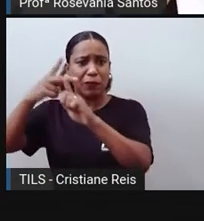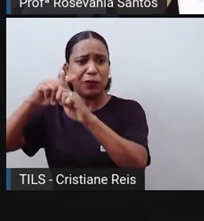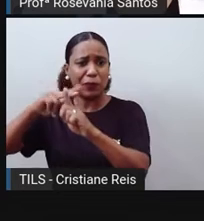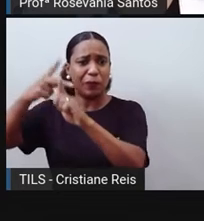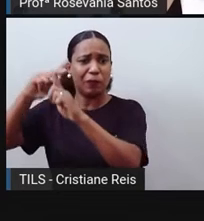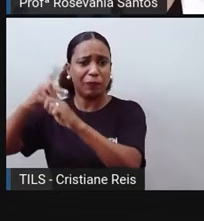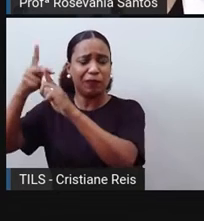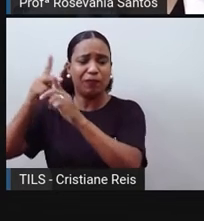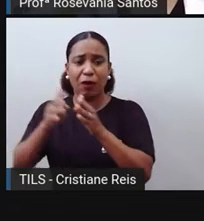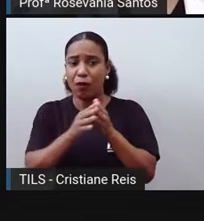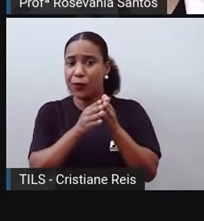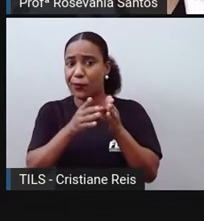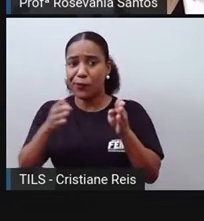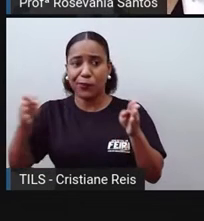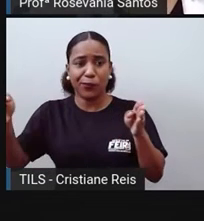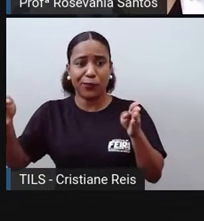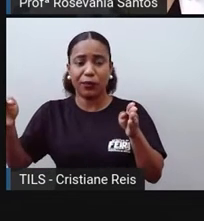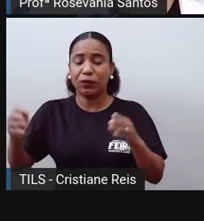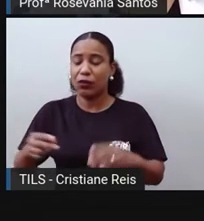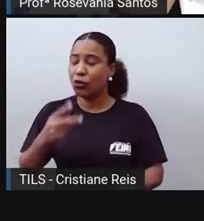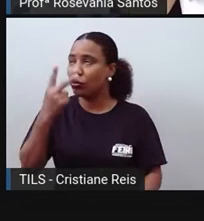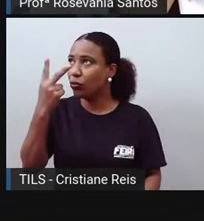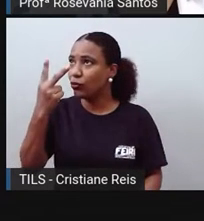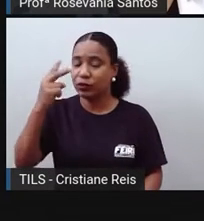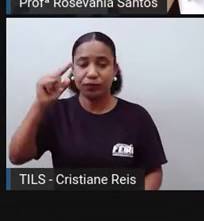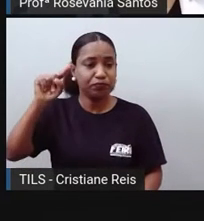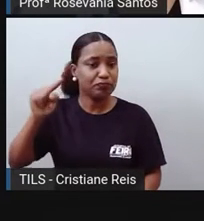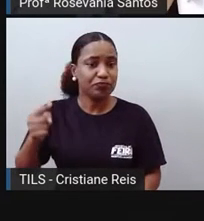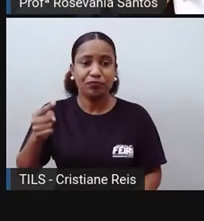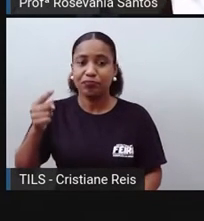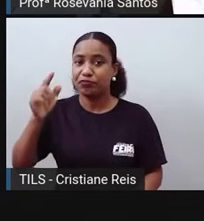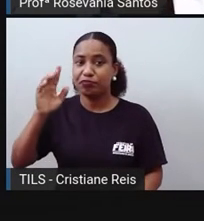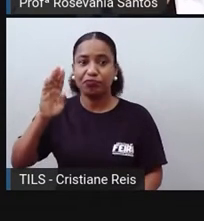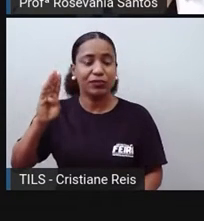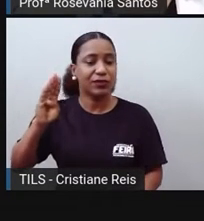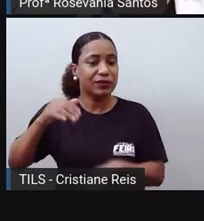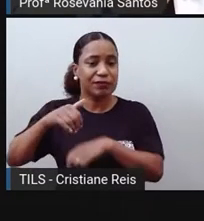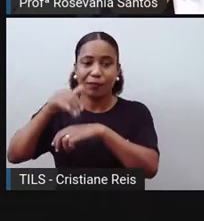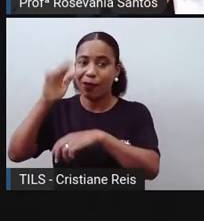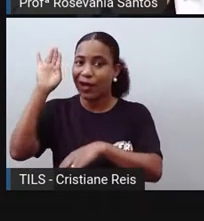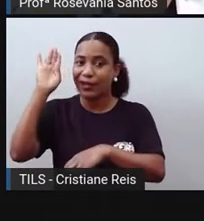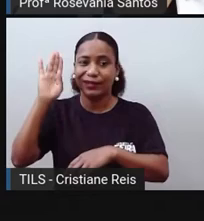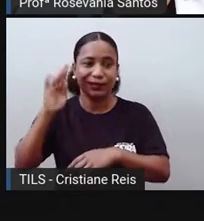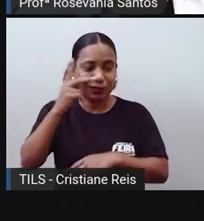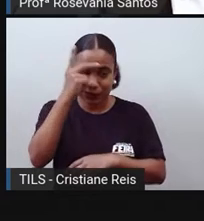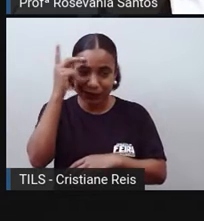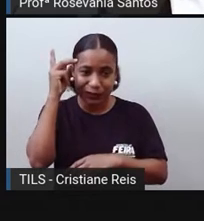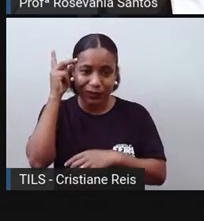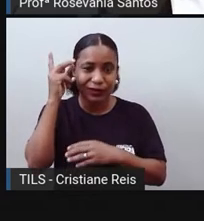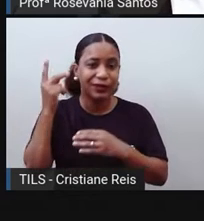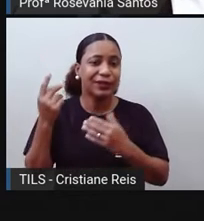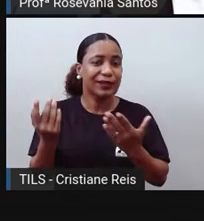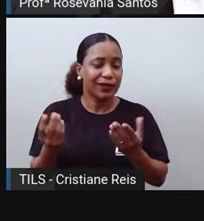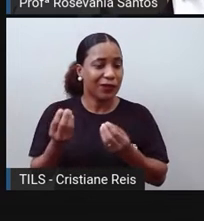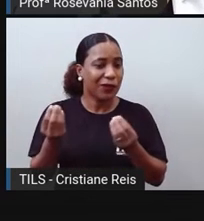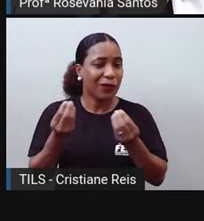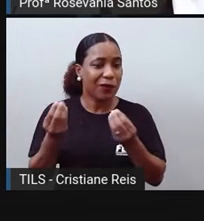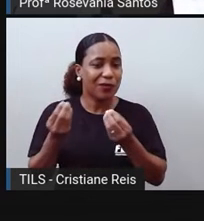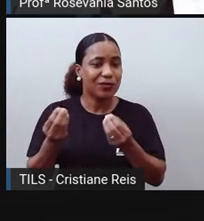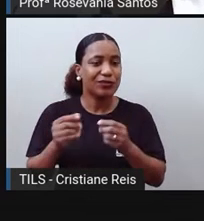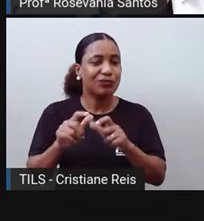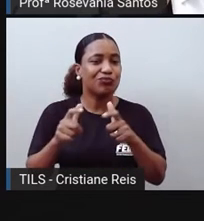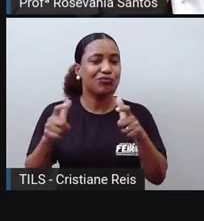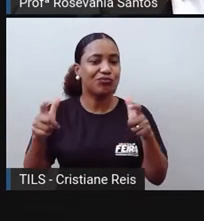espaço de tempo, nós botamos 2 bilhões a mais de habitantes, né? E assim veio se mantendo essa expectativa de 2